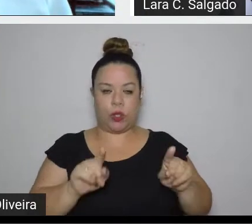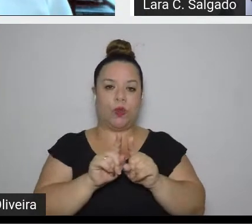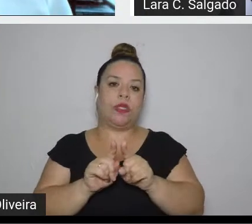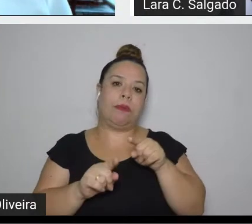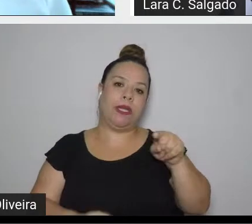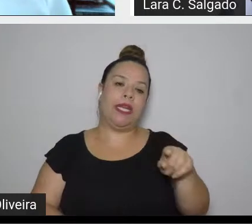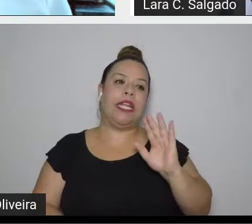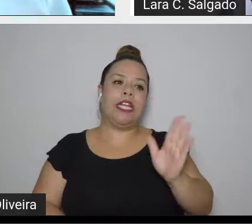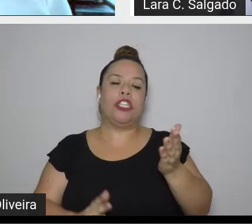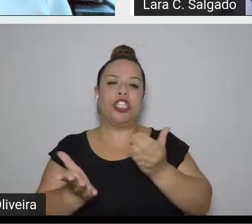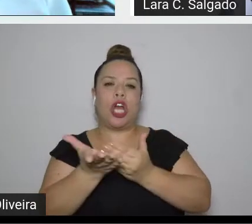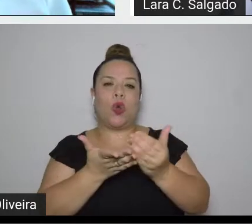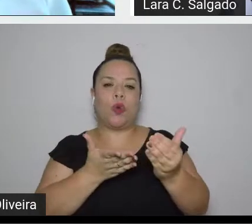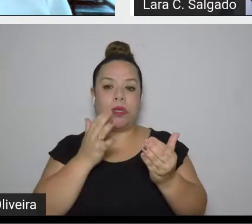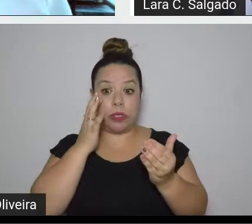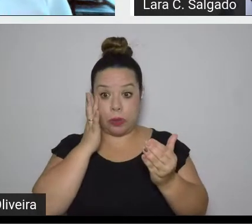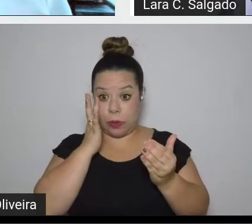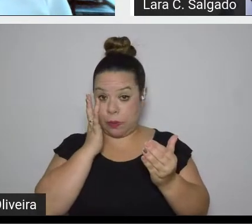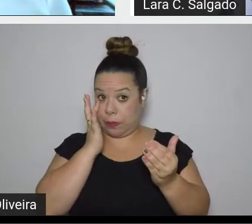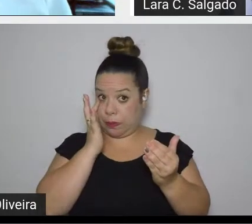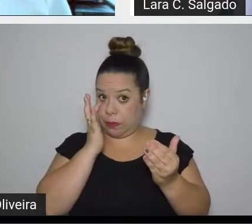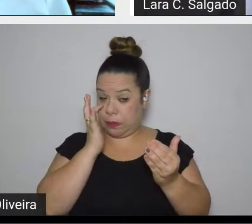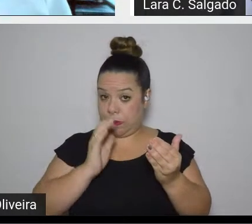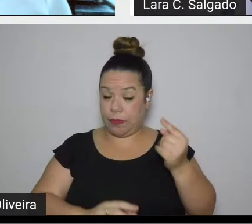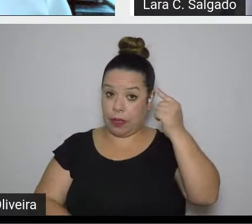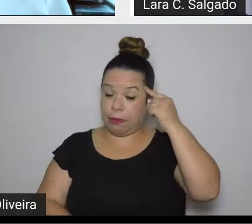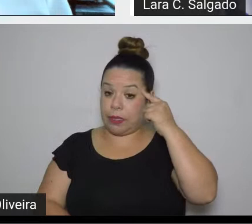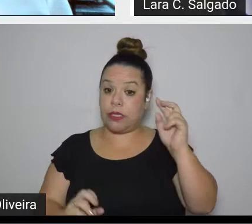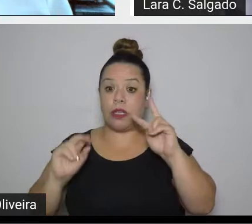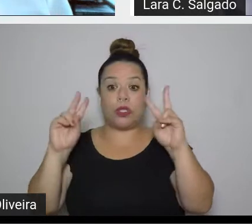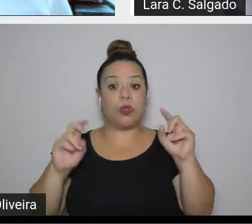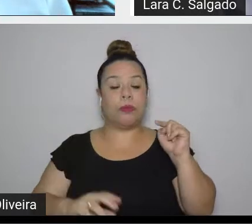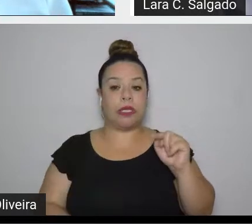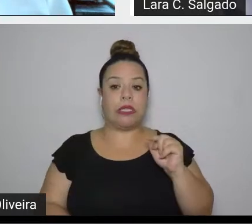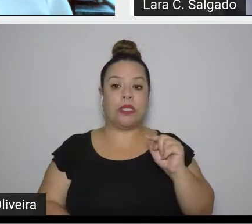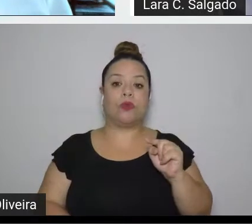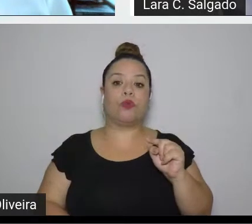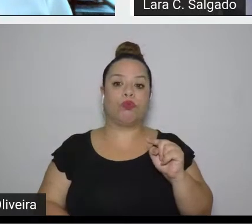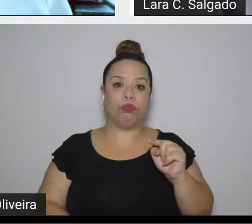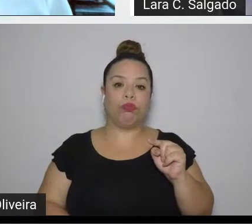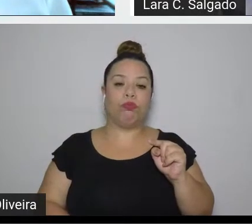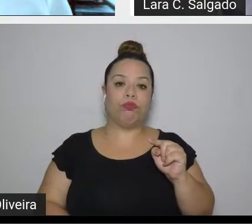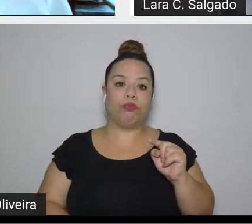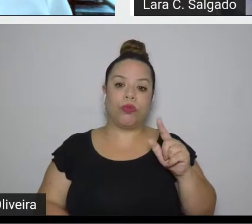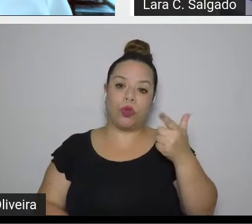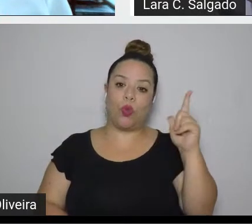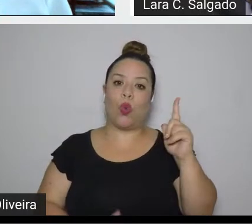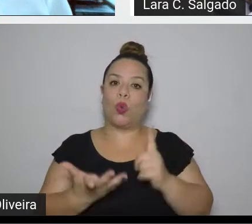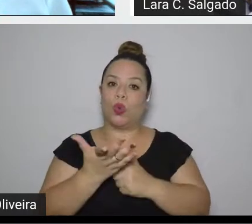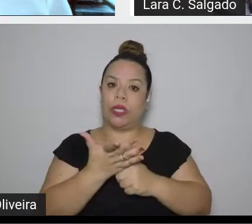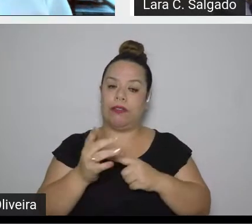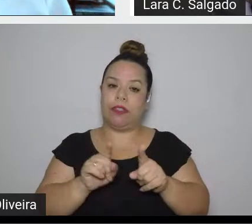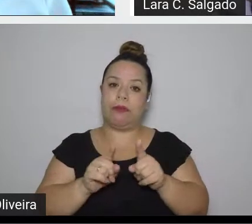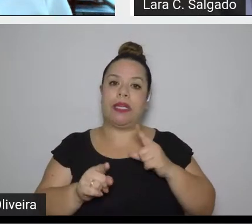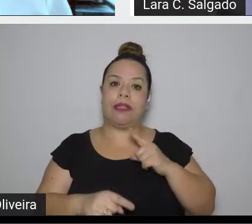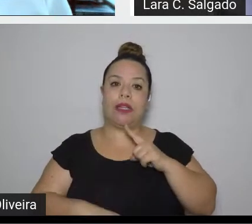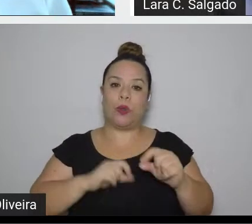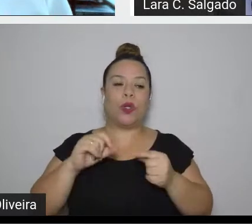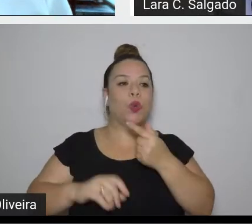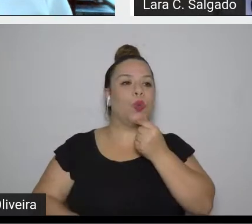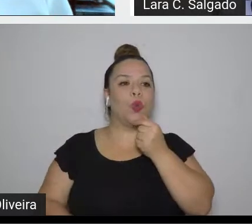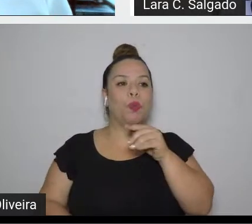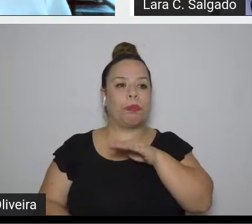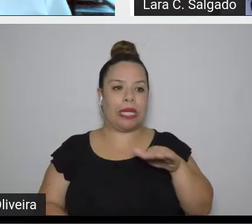começado a pensar no assunto num outro livro em que aparece um menino que